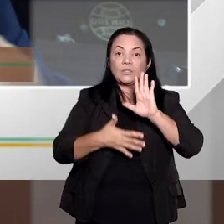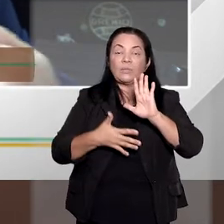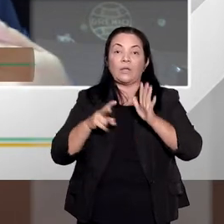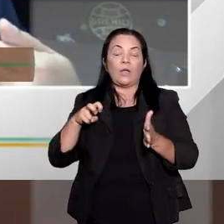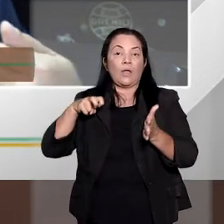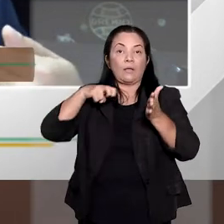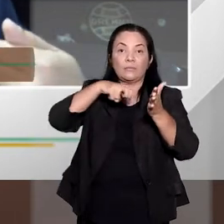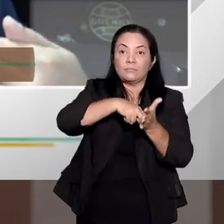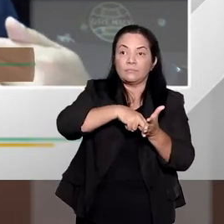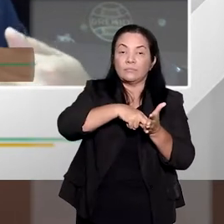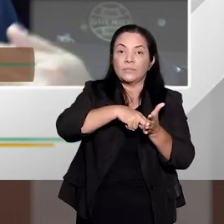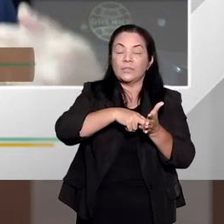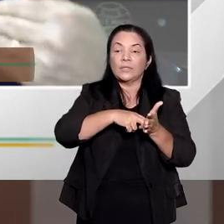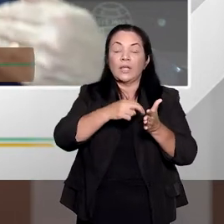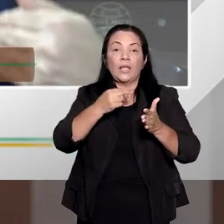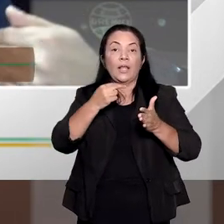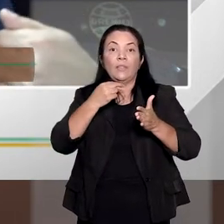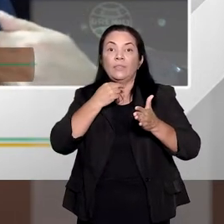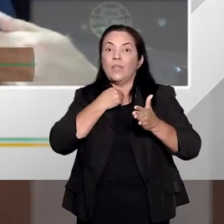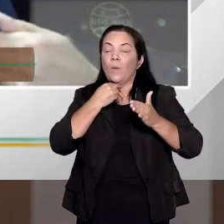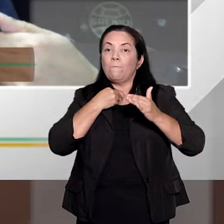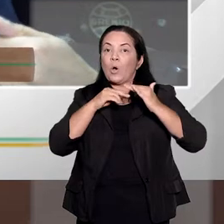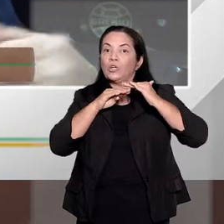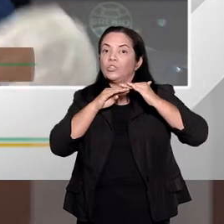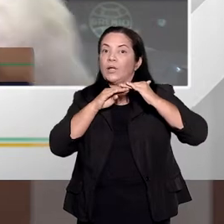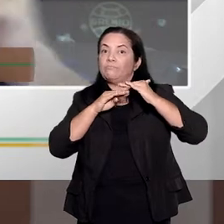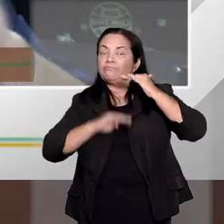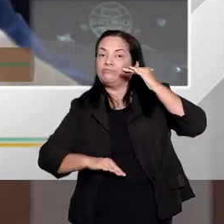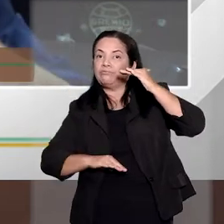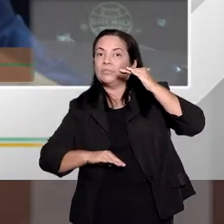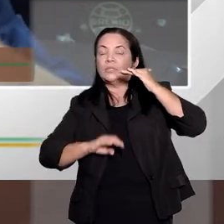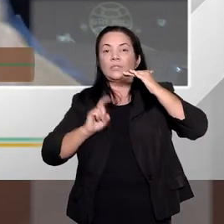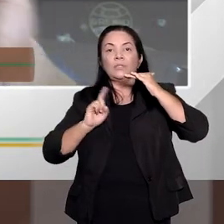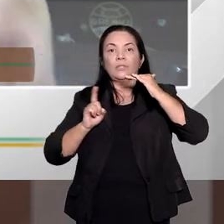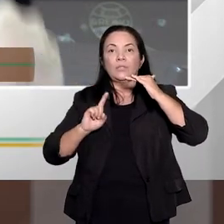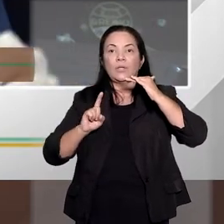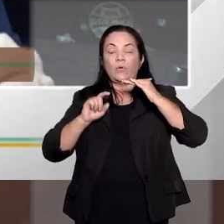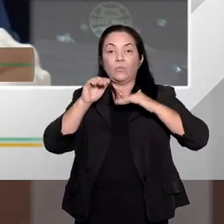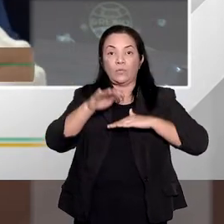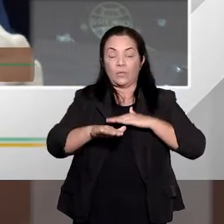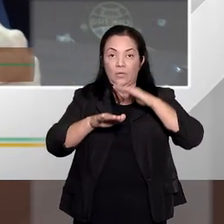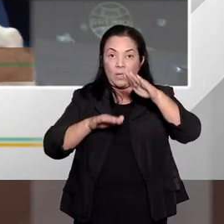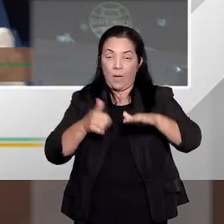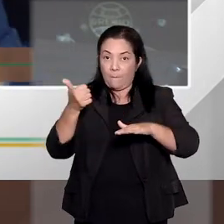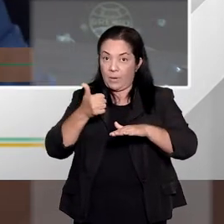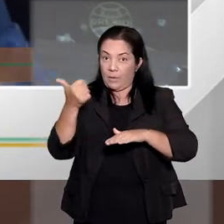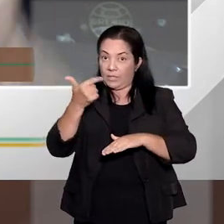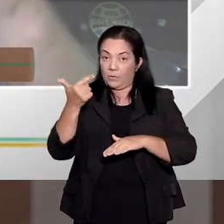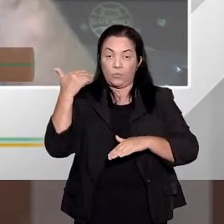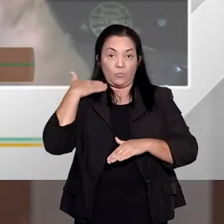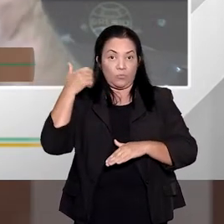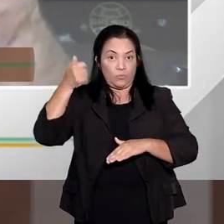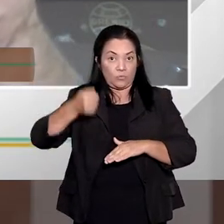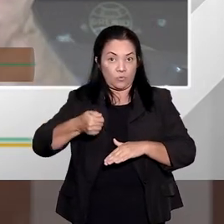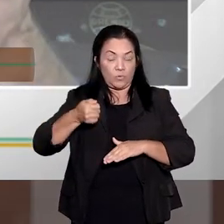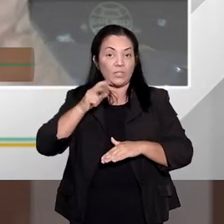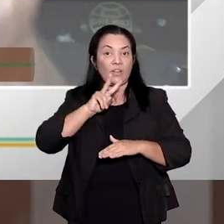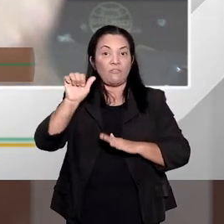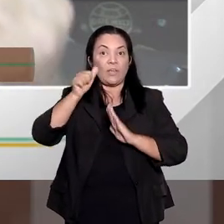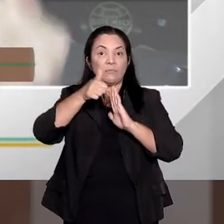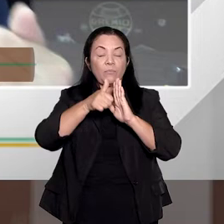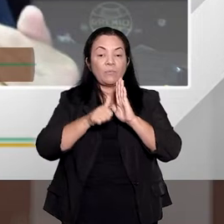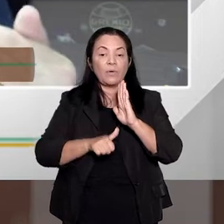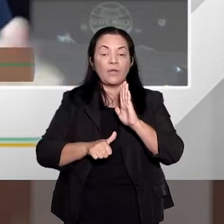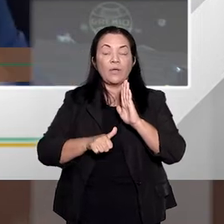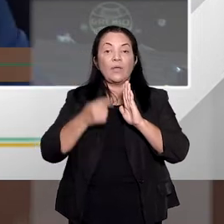a pena não pode ficar abaixo ou aquém do mínimo legal. Então, na primeira e na segunda fase de fixação da pena, o juiz